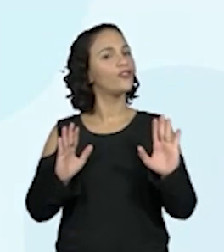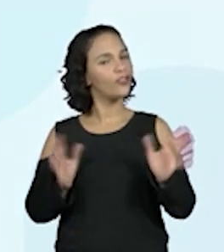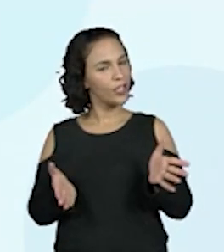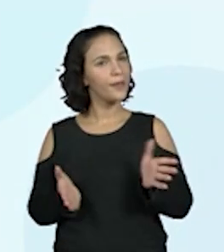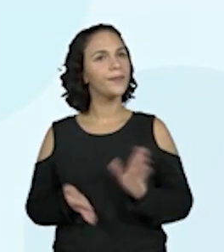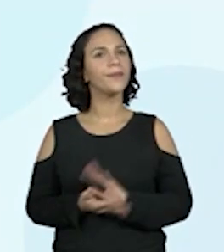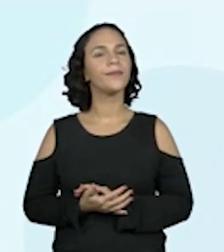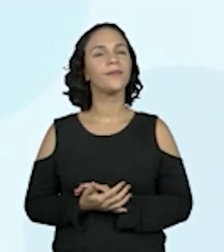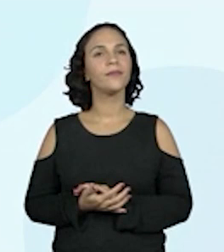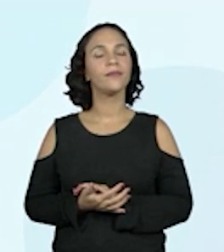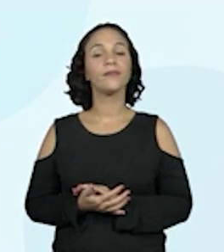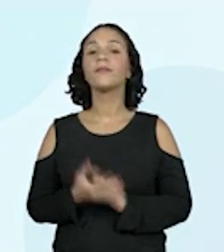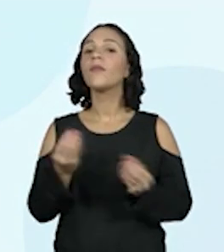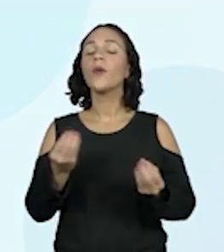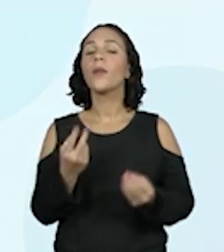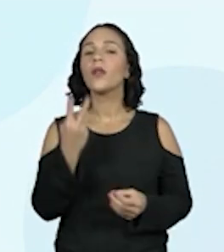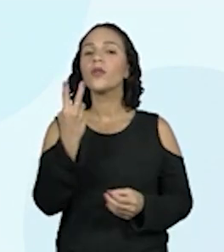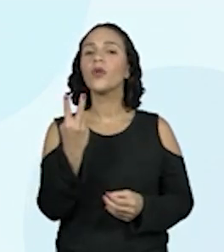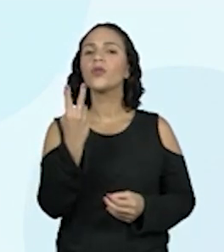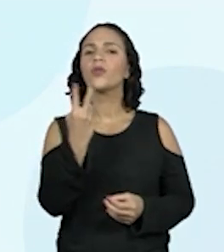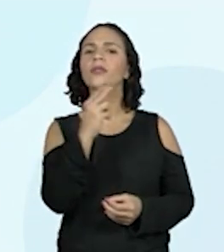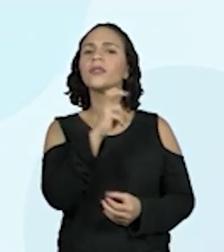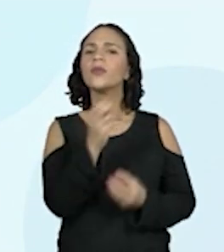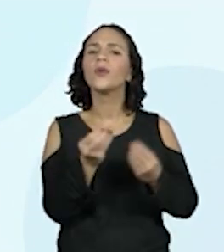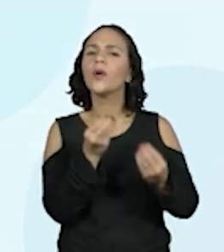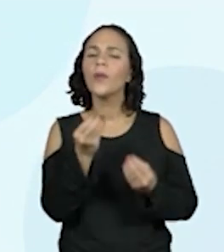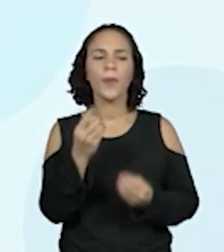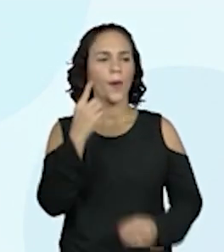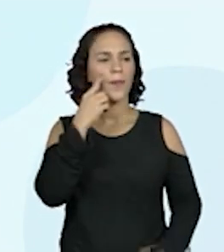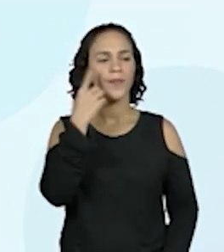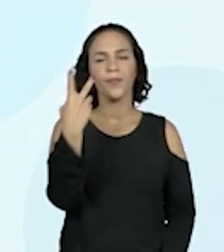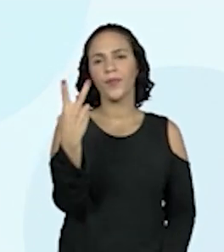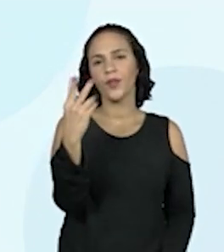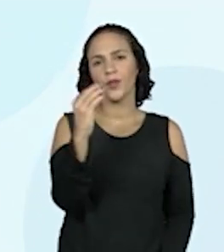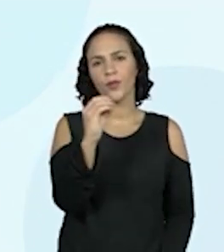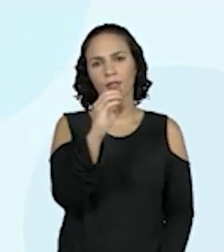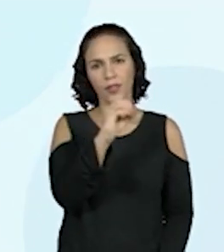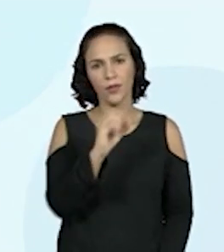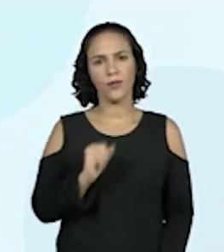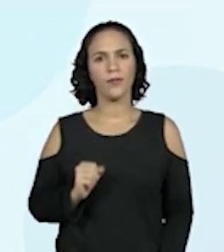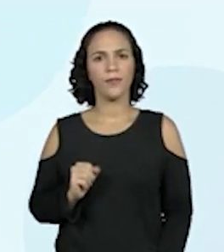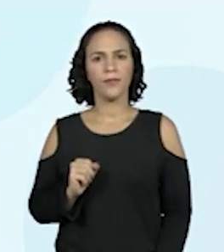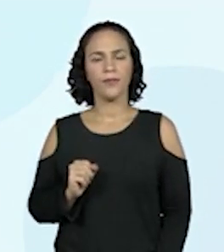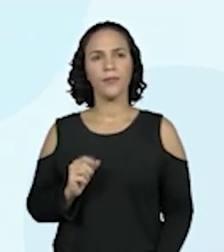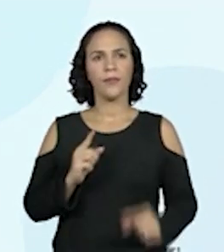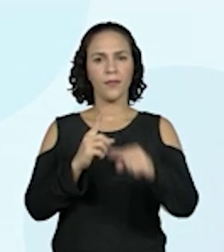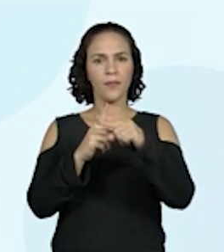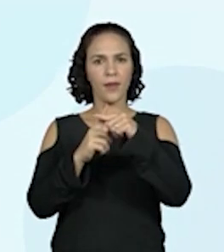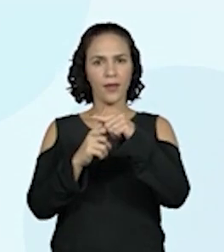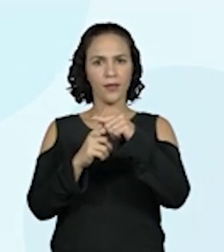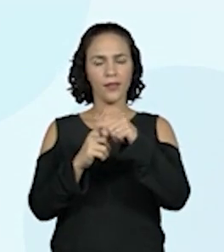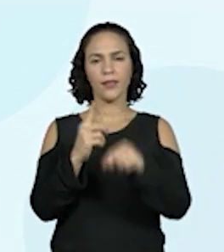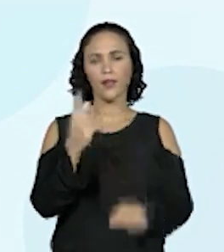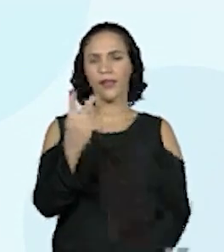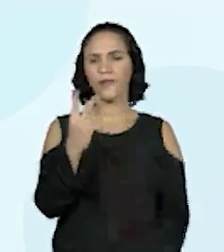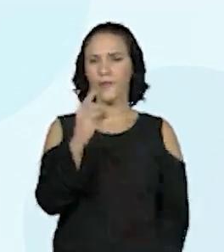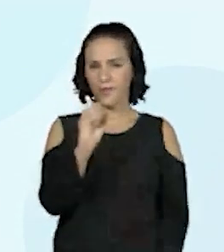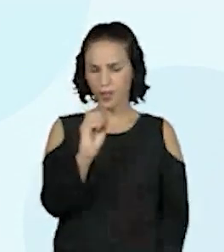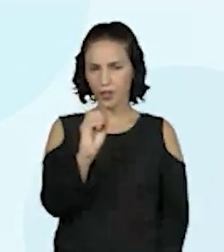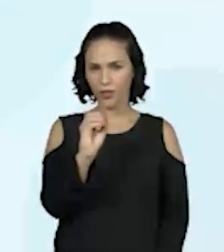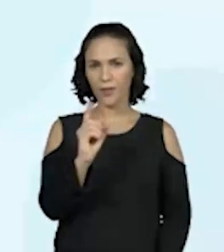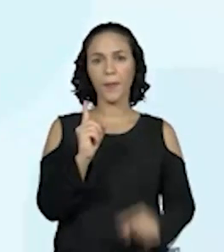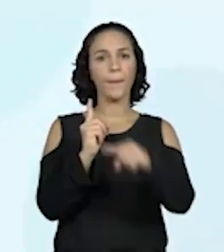cinco. E eu vou colocá-lo aqui. E nós temos duzentos